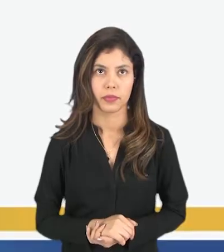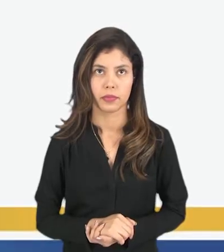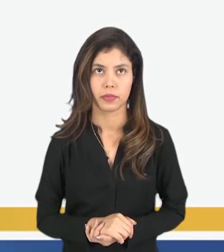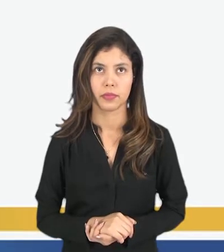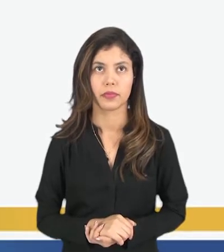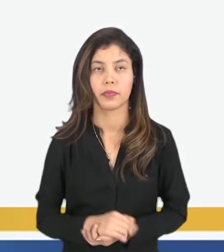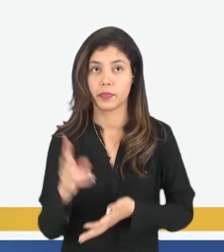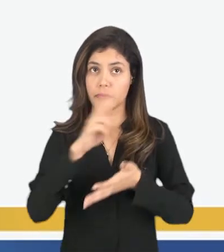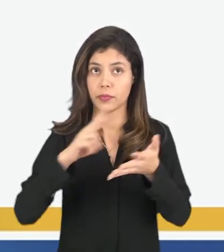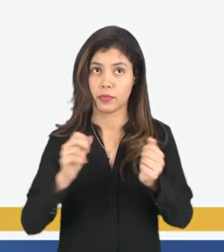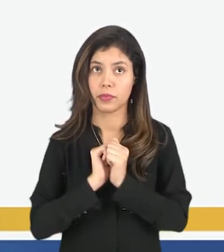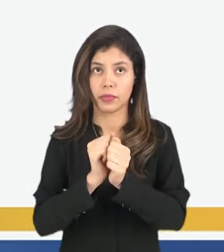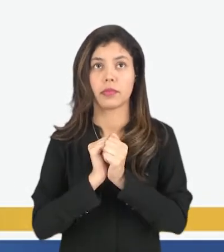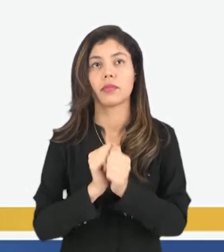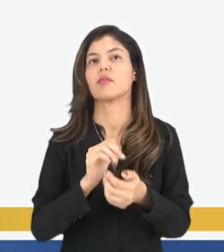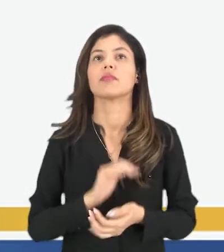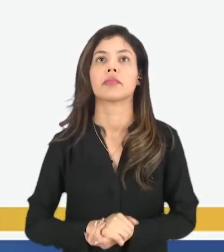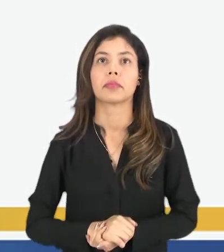Leiam comigo.